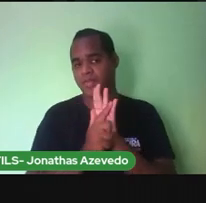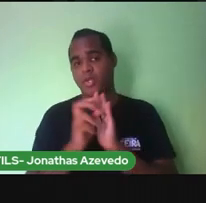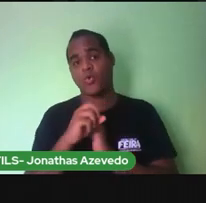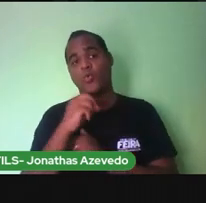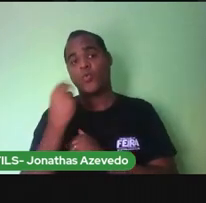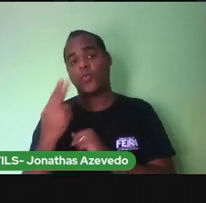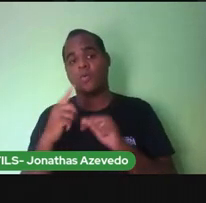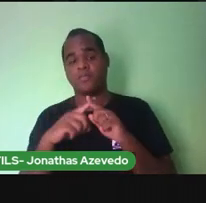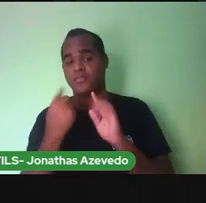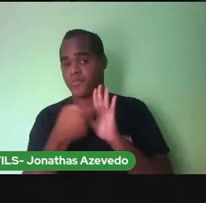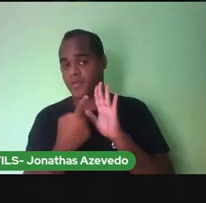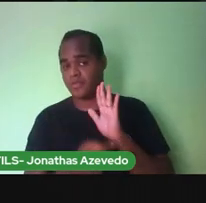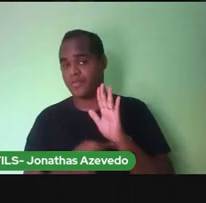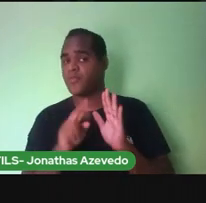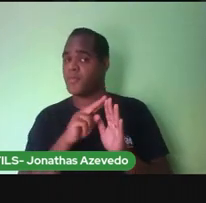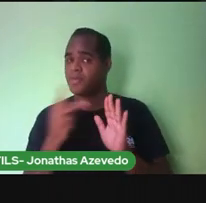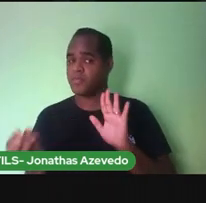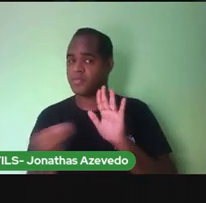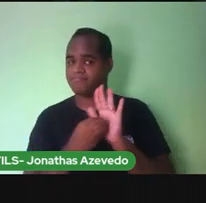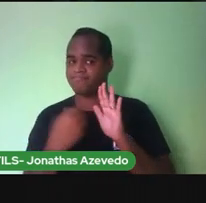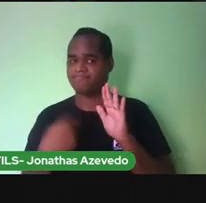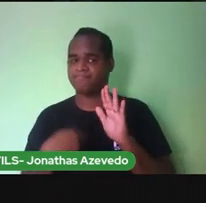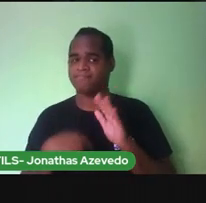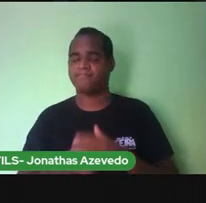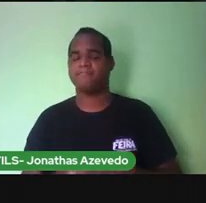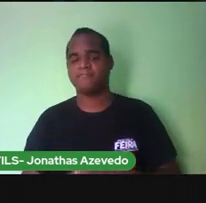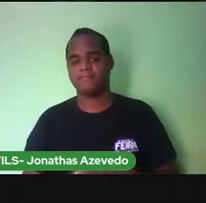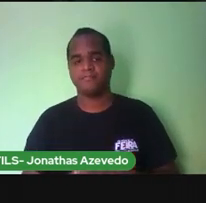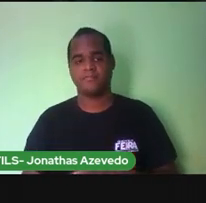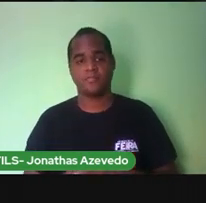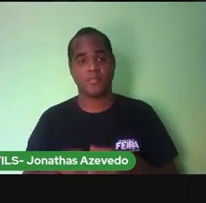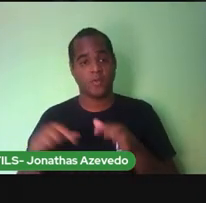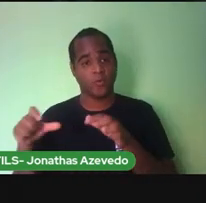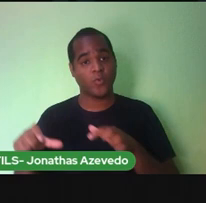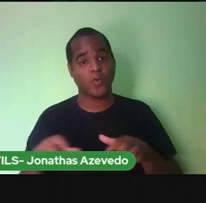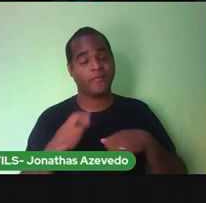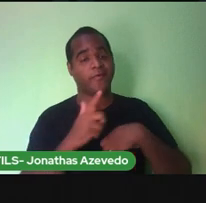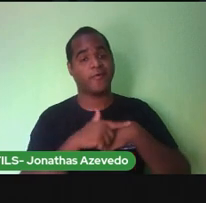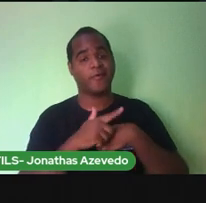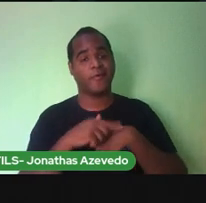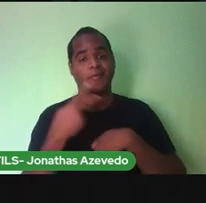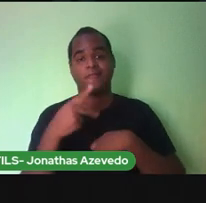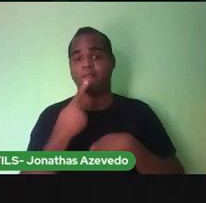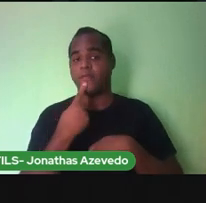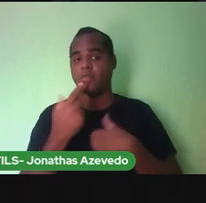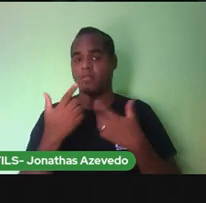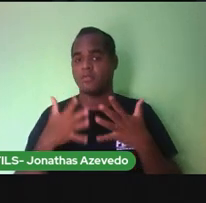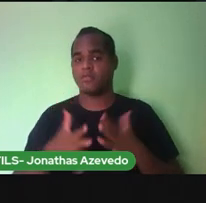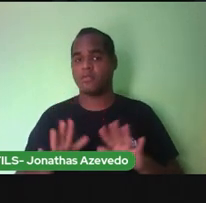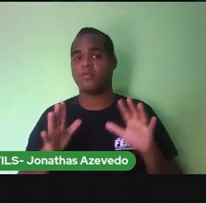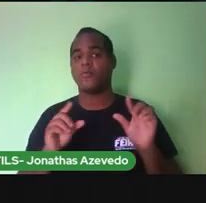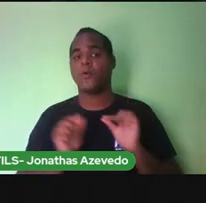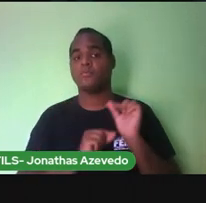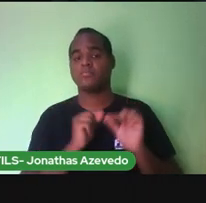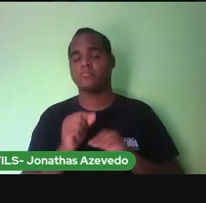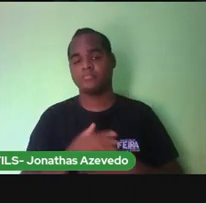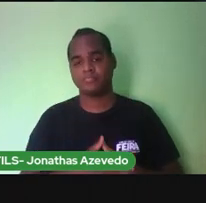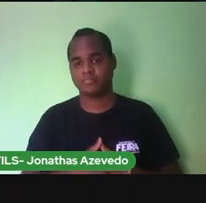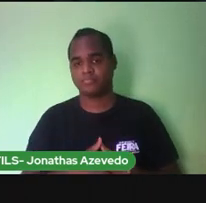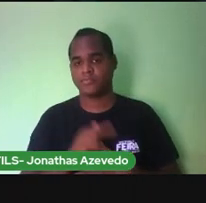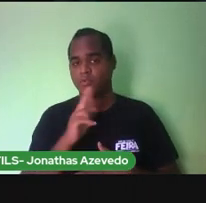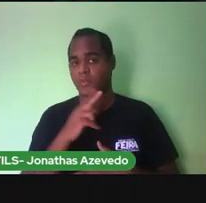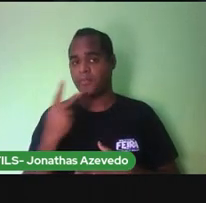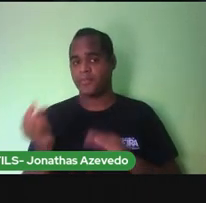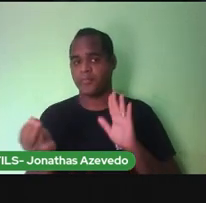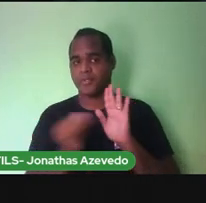aquele que a escola enviou. Qual foi o local e o horário em que você nasceu? Você também vai anotar